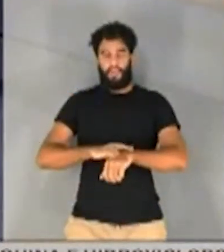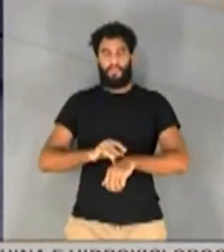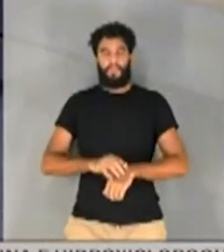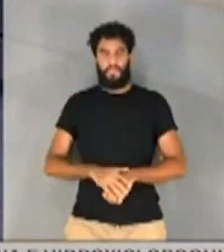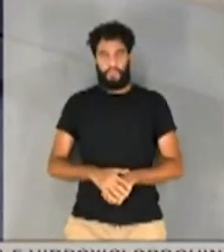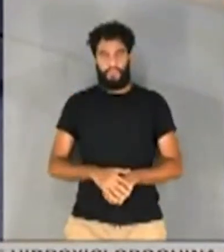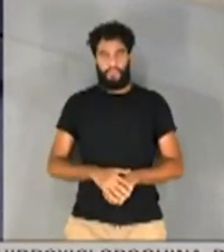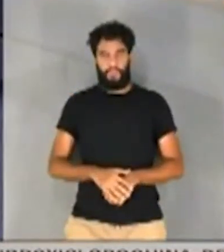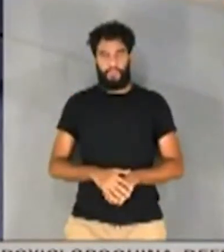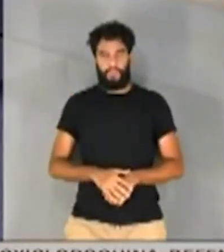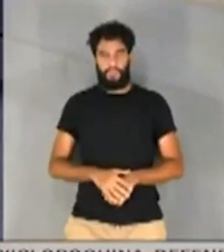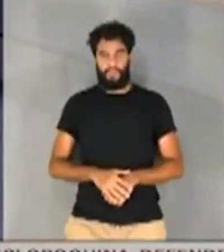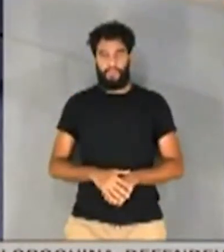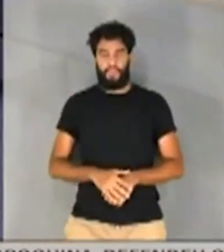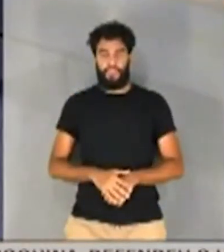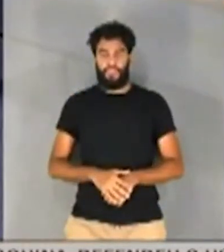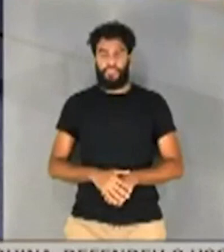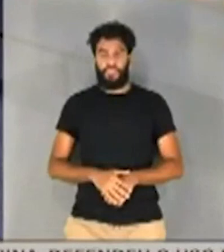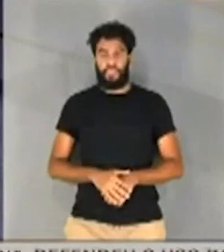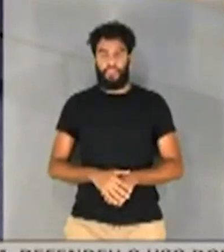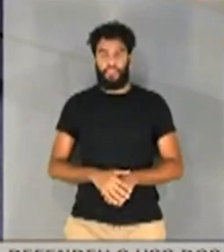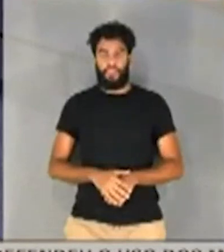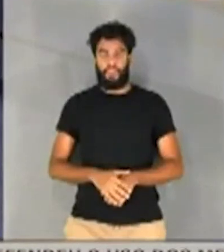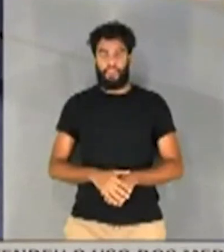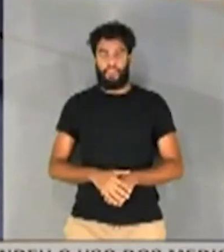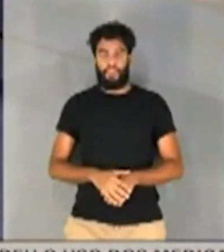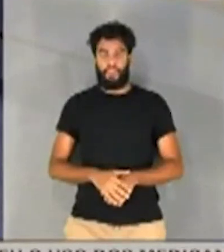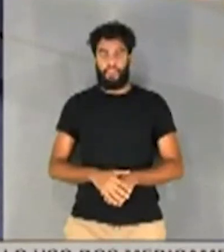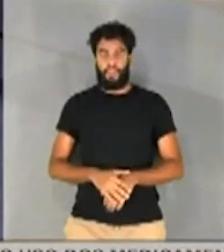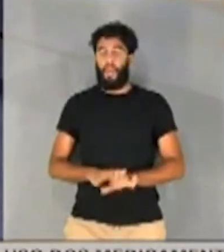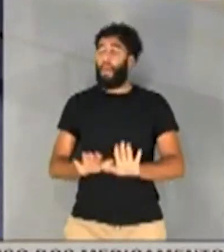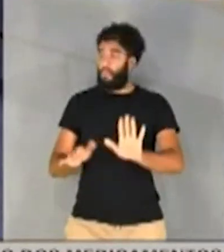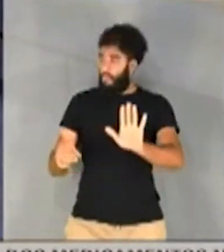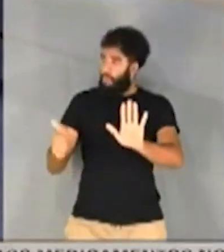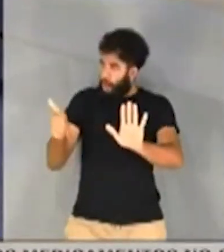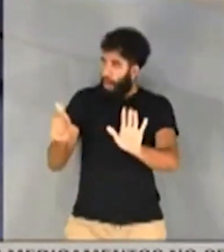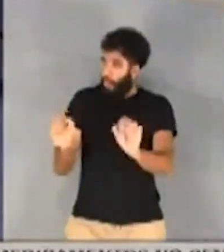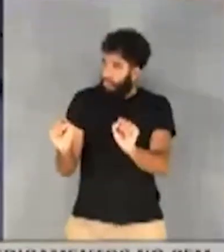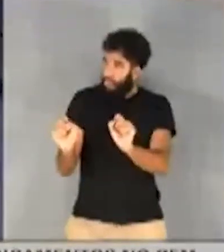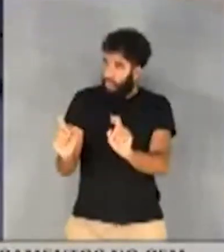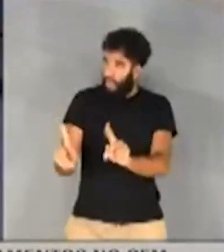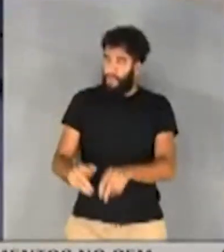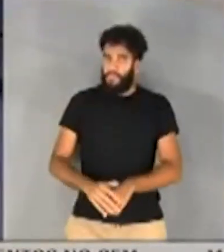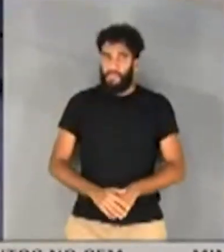Senhor presidente. Presidente, melhor, melhor, passamos. Lógico.